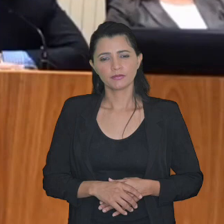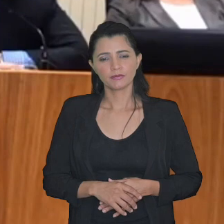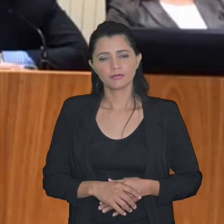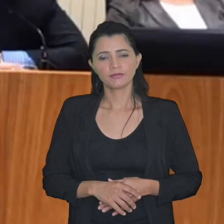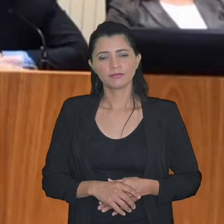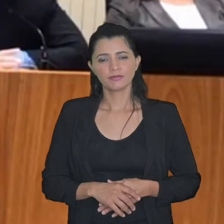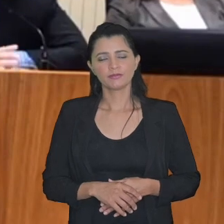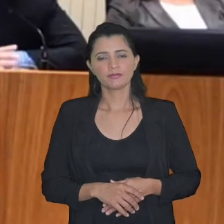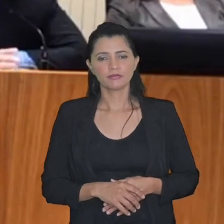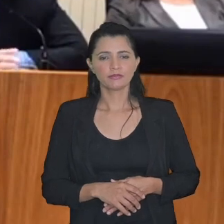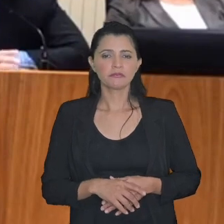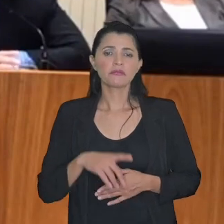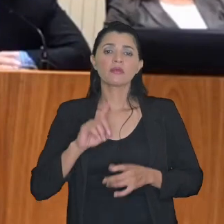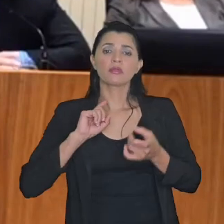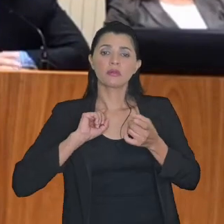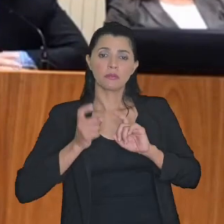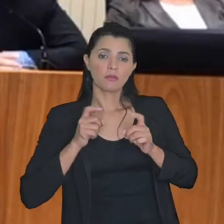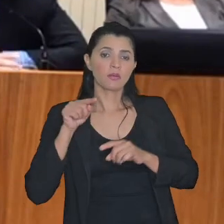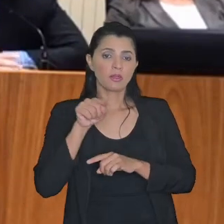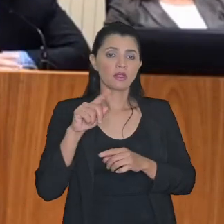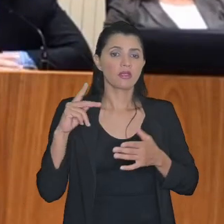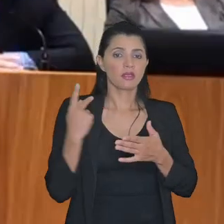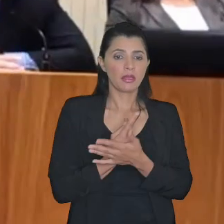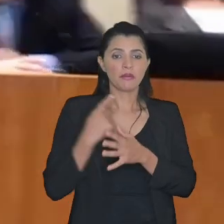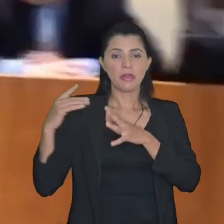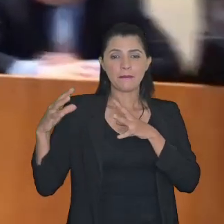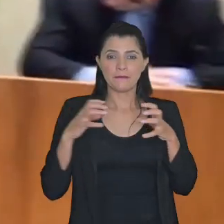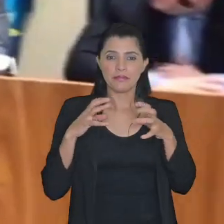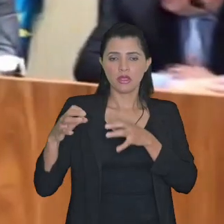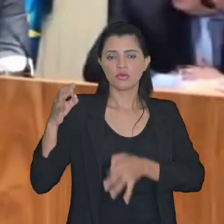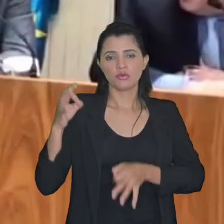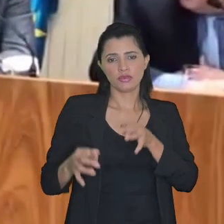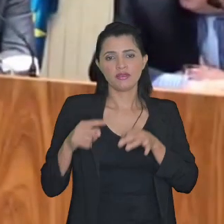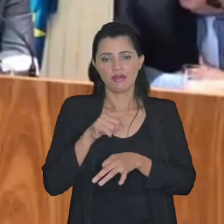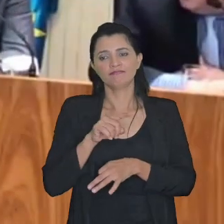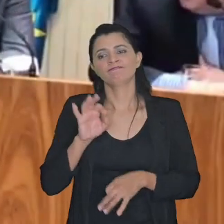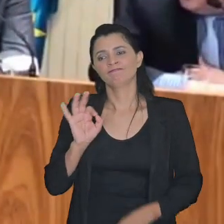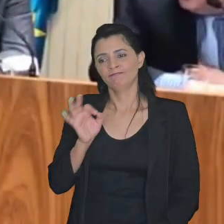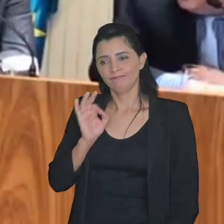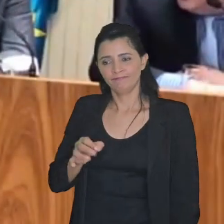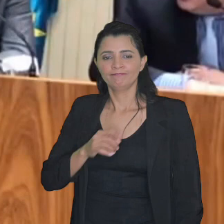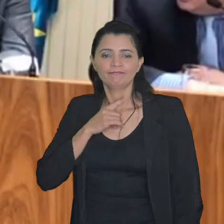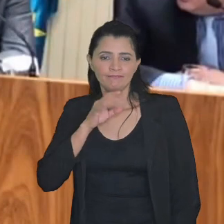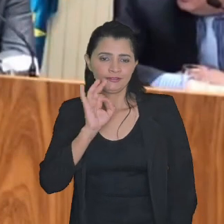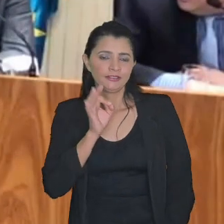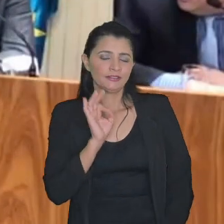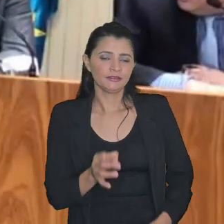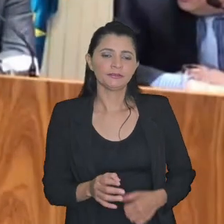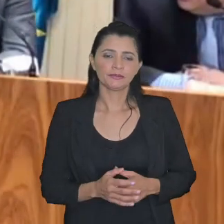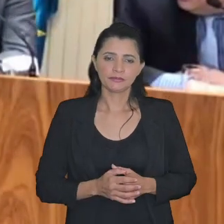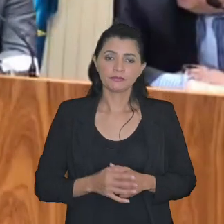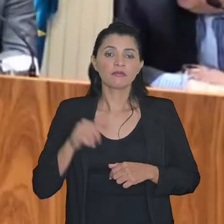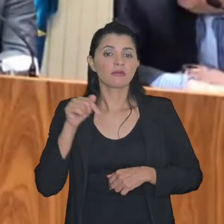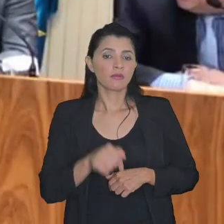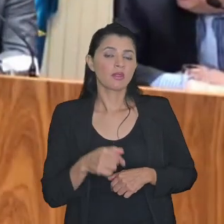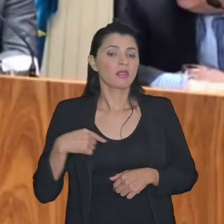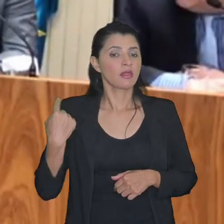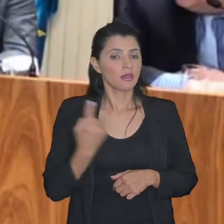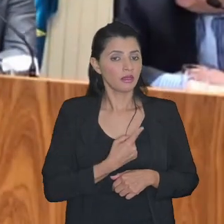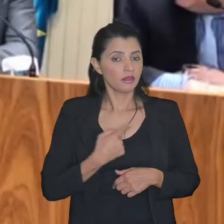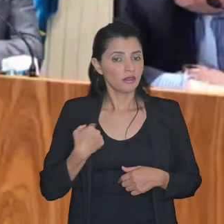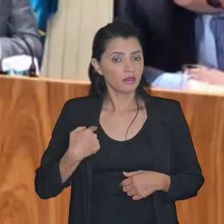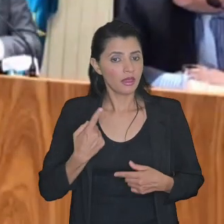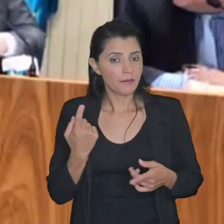tudo que está no administrativo acaba virando briga judicial sem dúvida a gente pode se antecipar mas aqui a gente